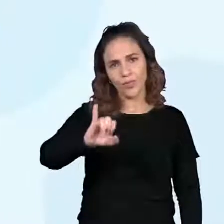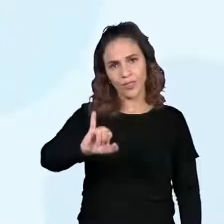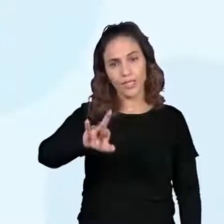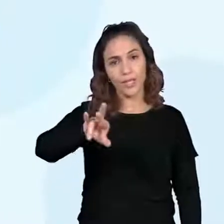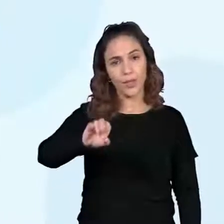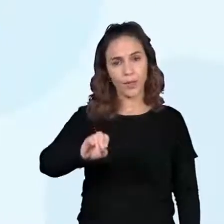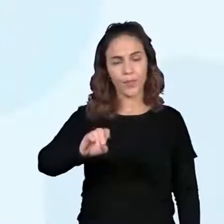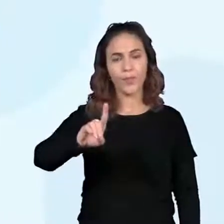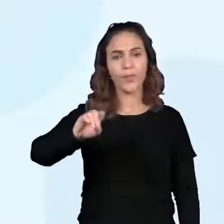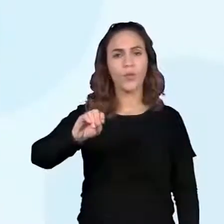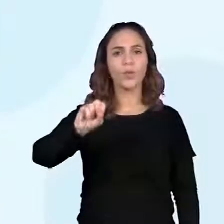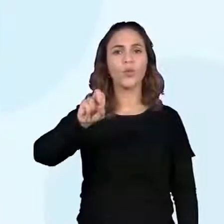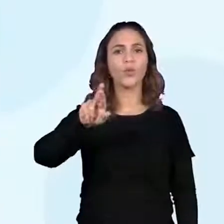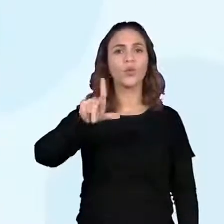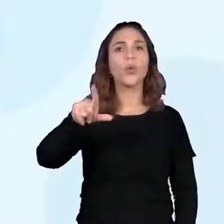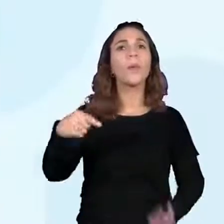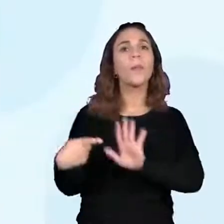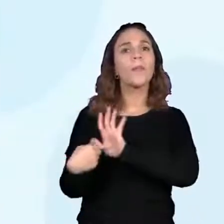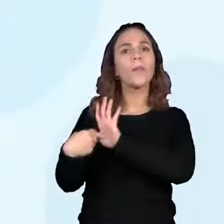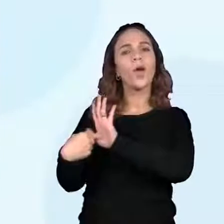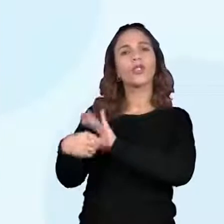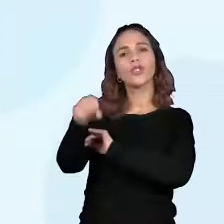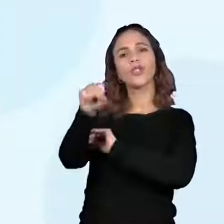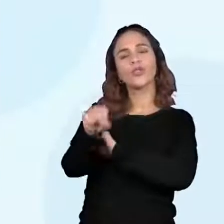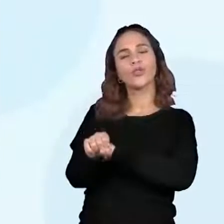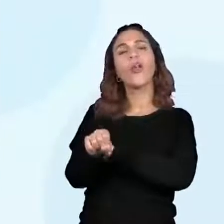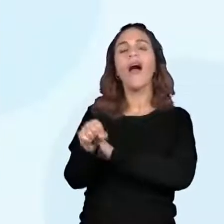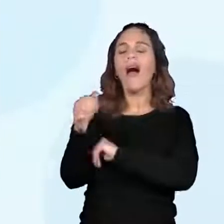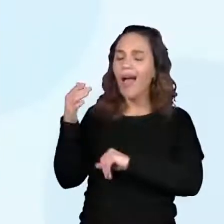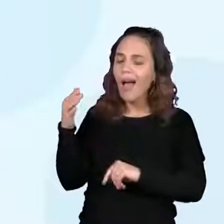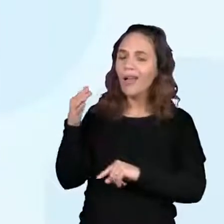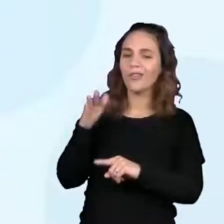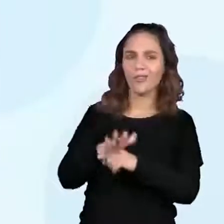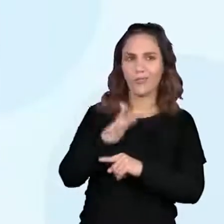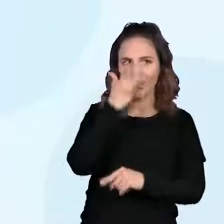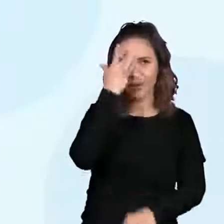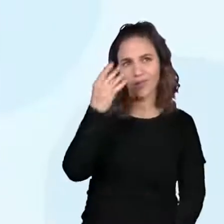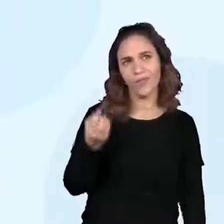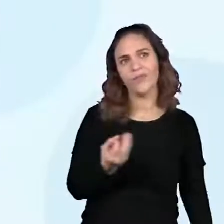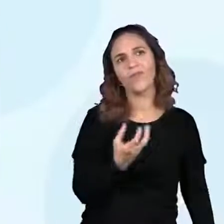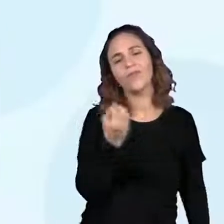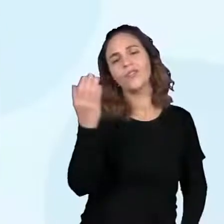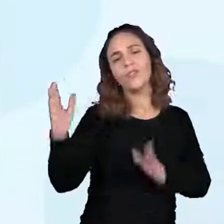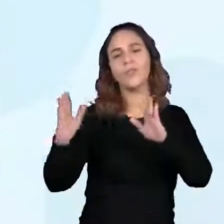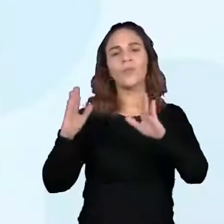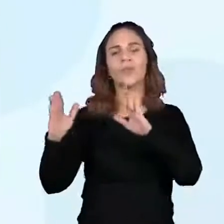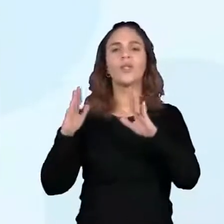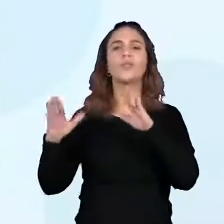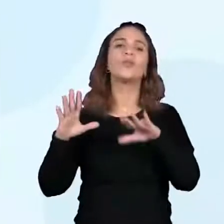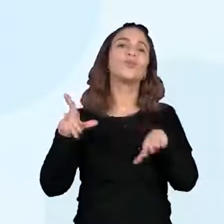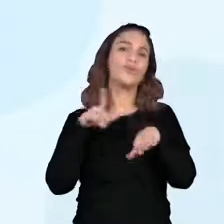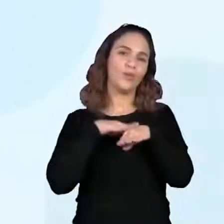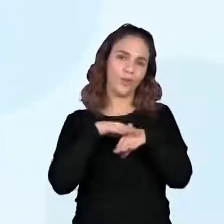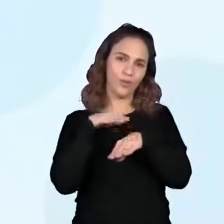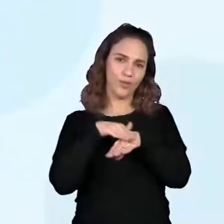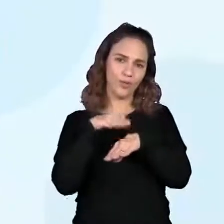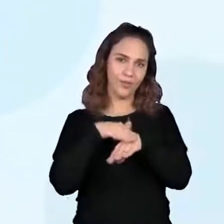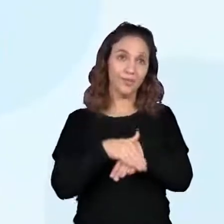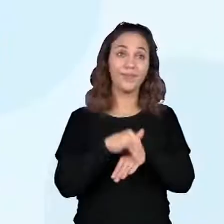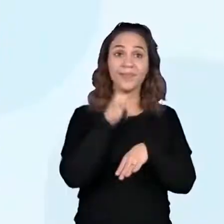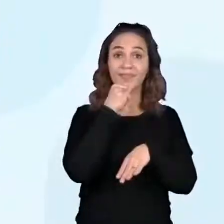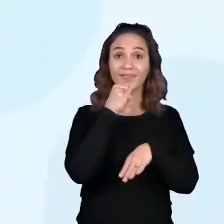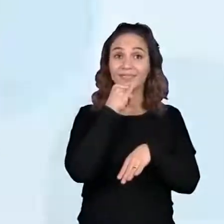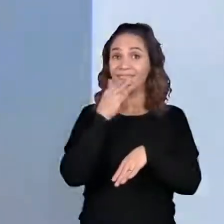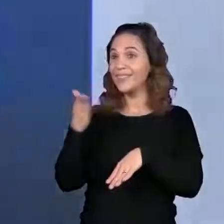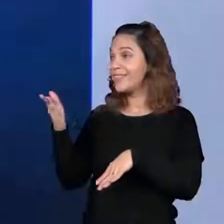aponta para a direção sul, servindo como auxílio aos viajantes no período da noite. Então, aqui nós temos uma